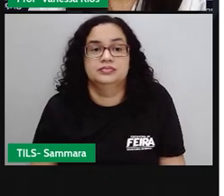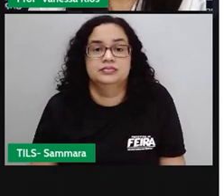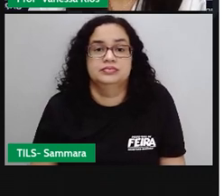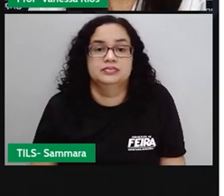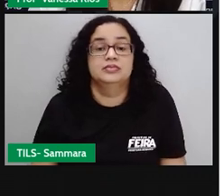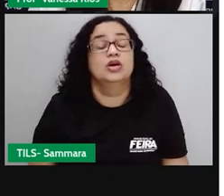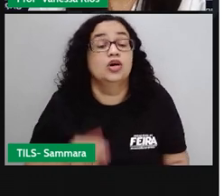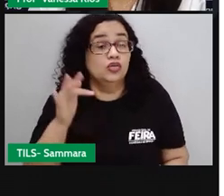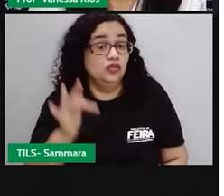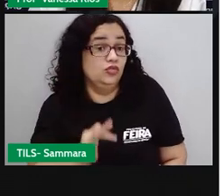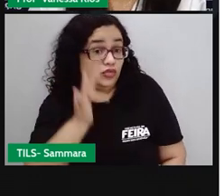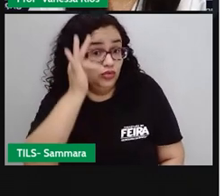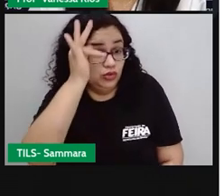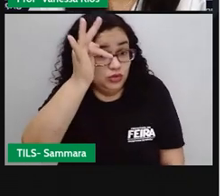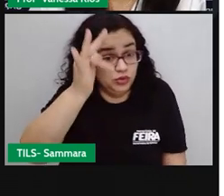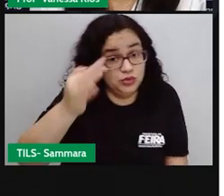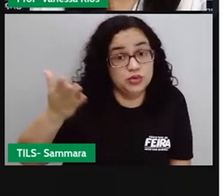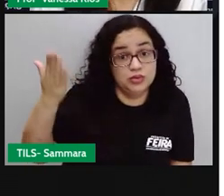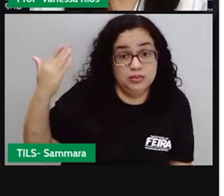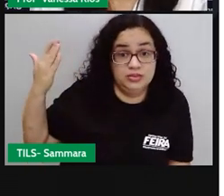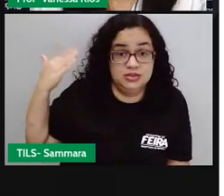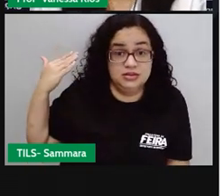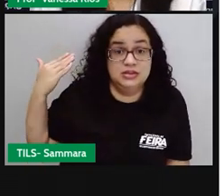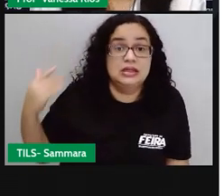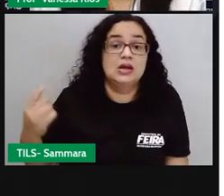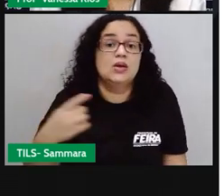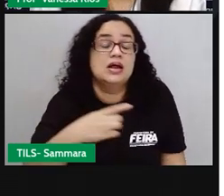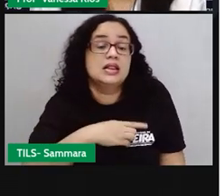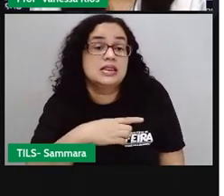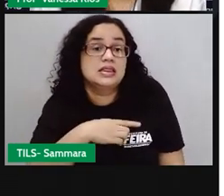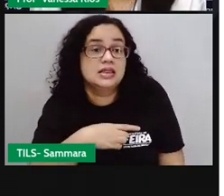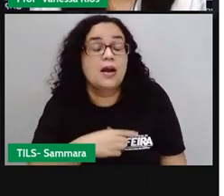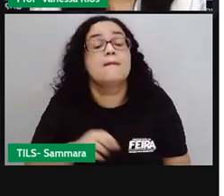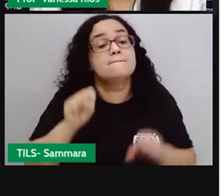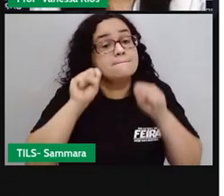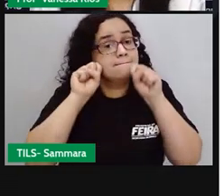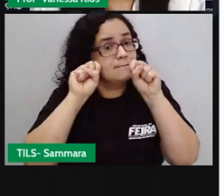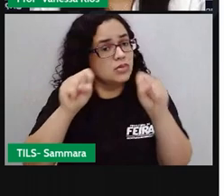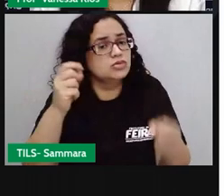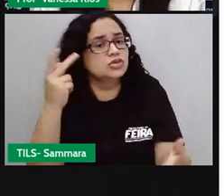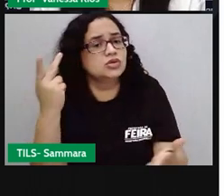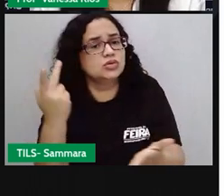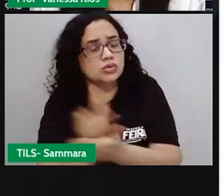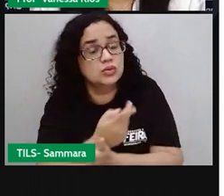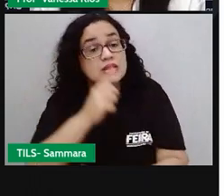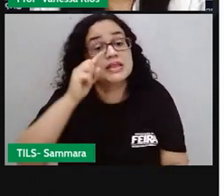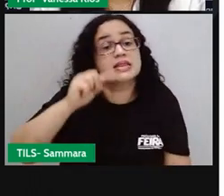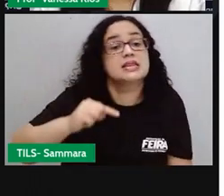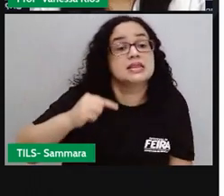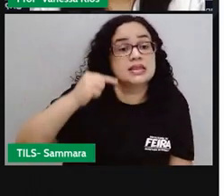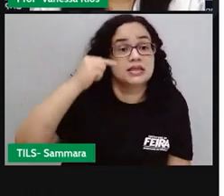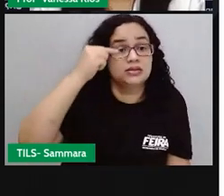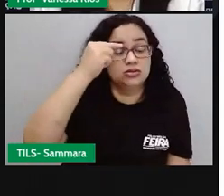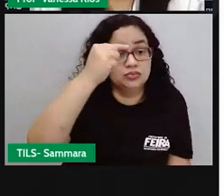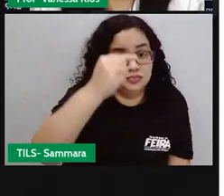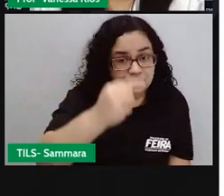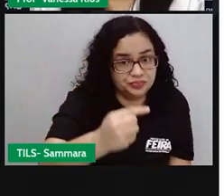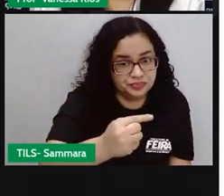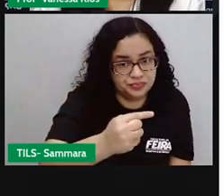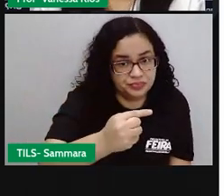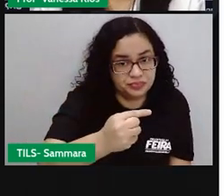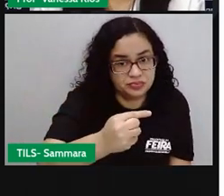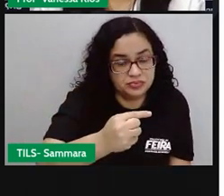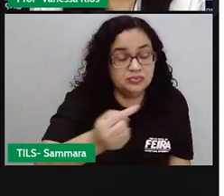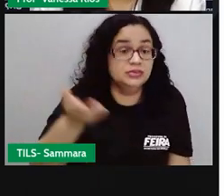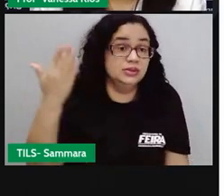e o futuro do pretérito que expressa uma ação que pode ocorrer posteriormente a uma situação